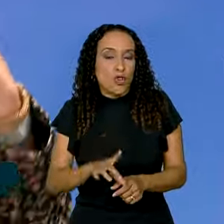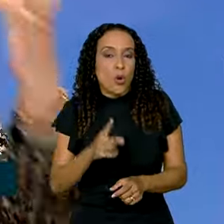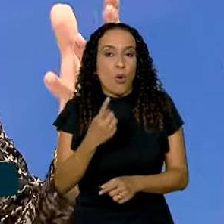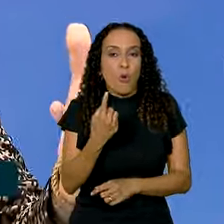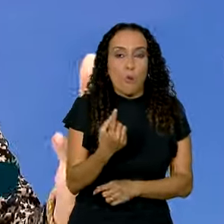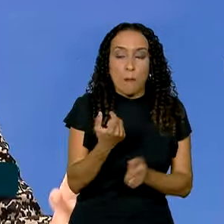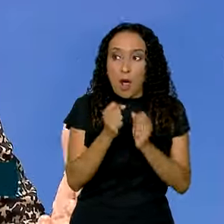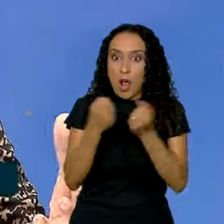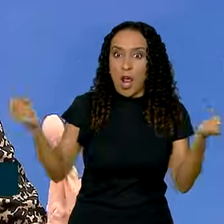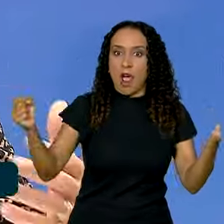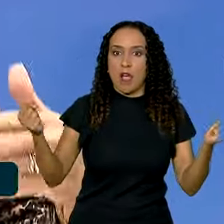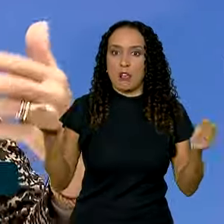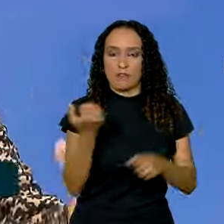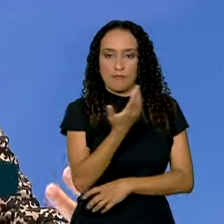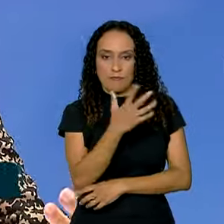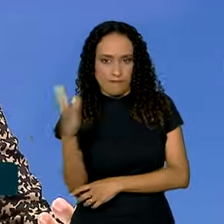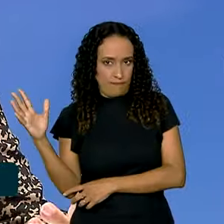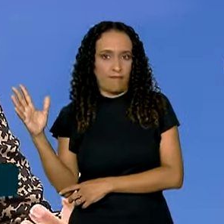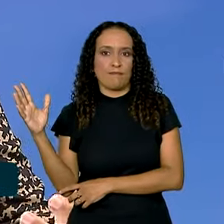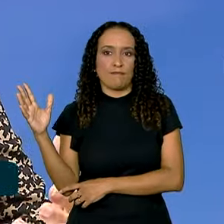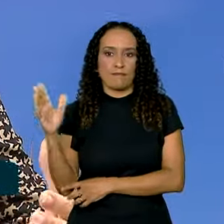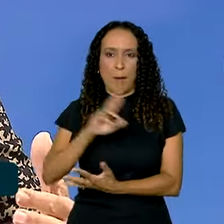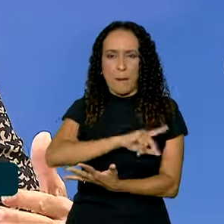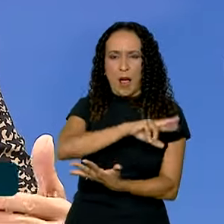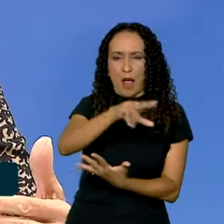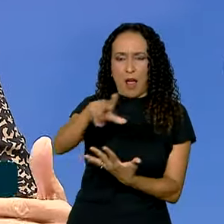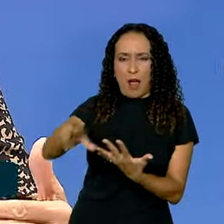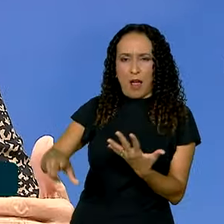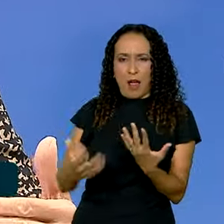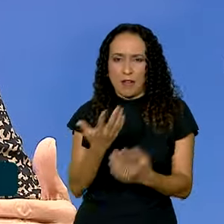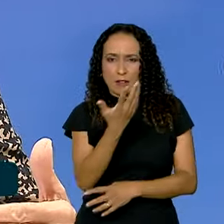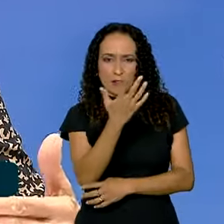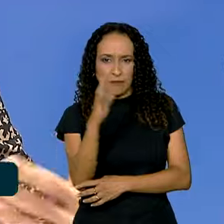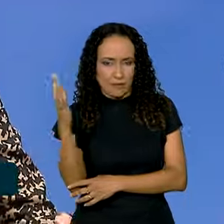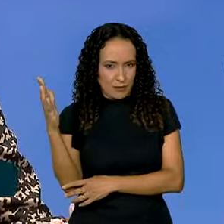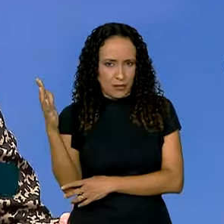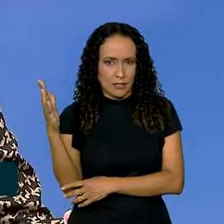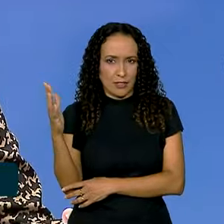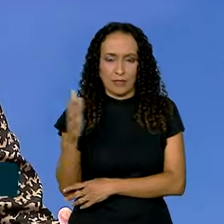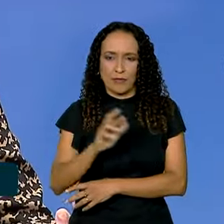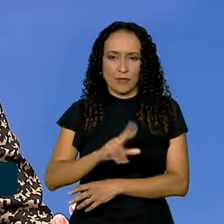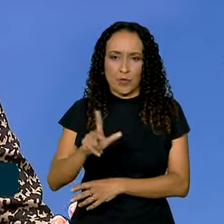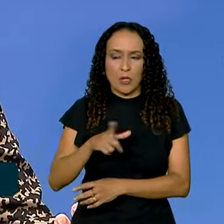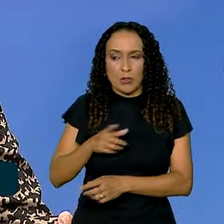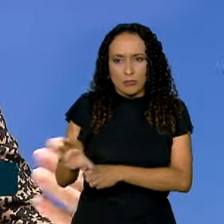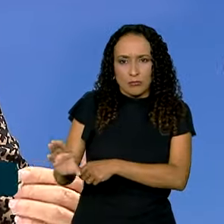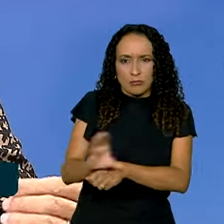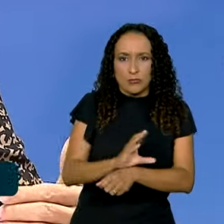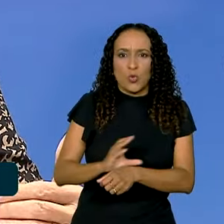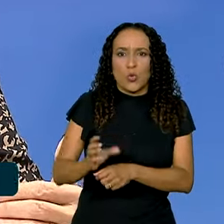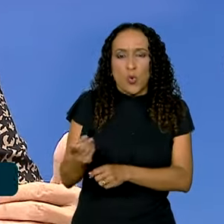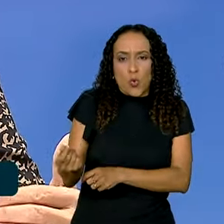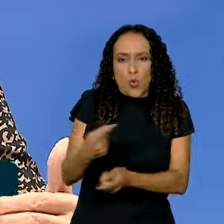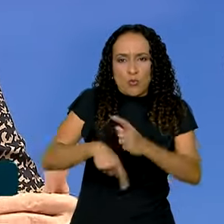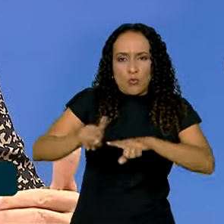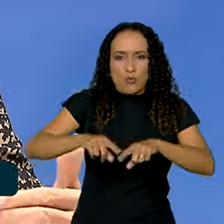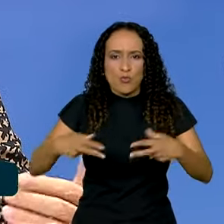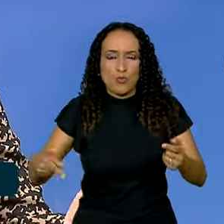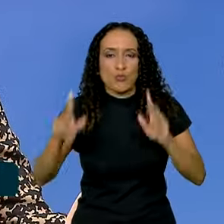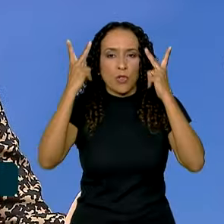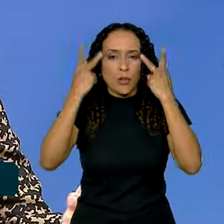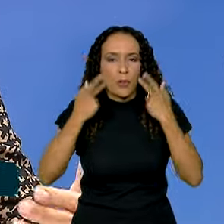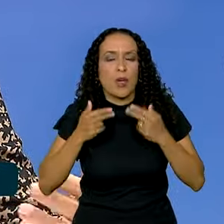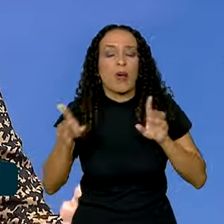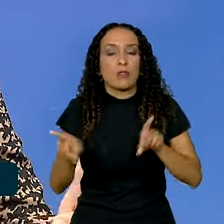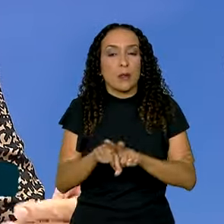uma grande floresta, com uma grande biodiversidade e com grandes recursos naturais, mas também um